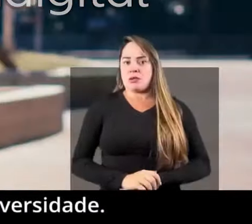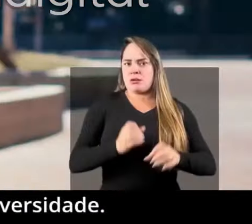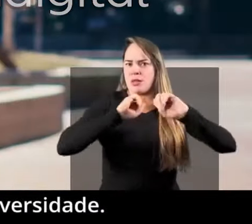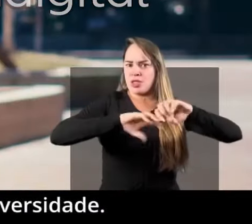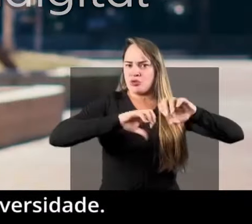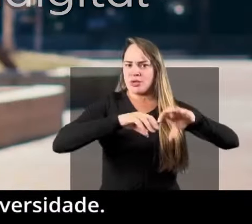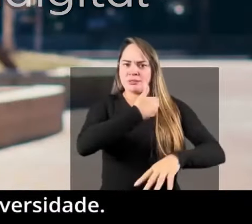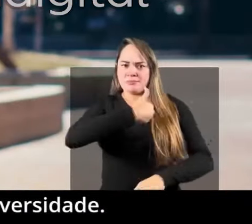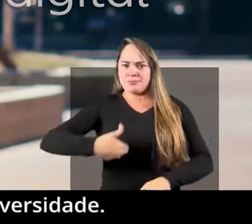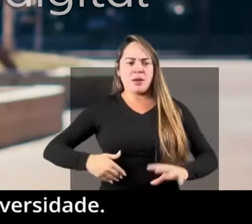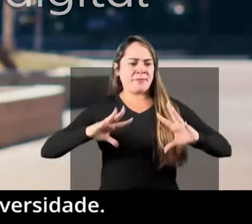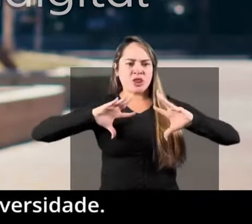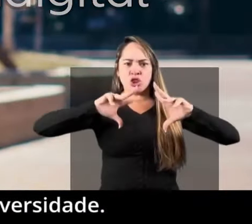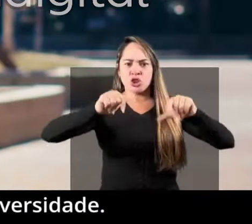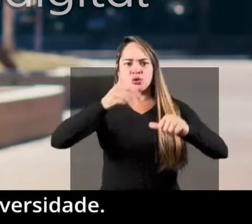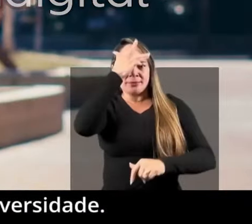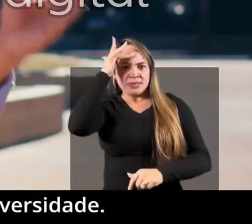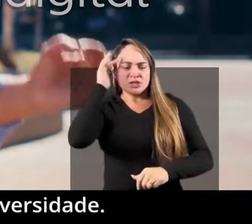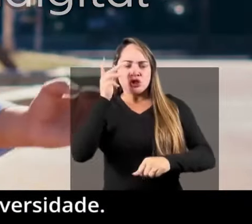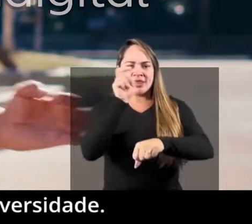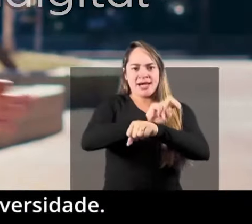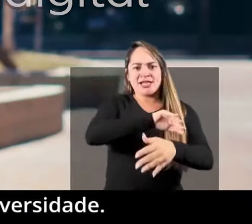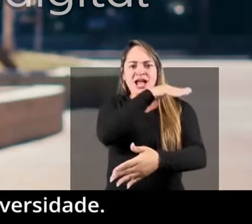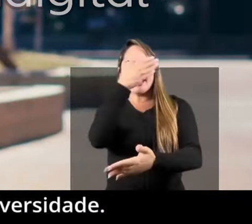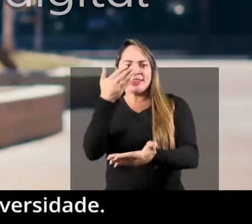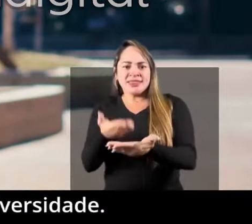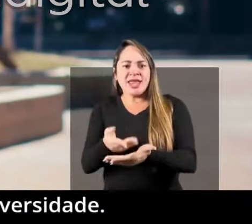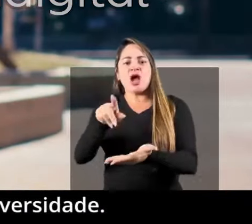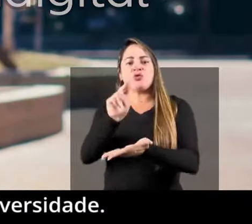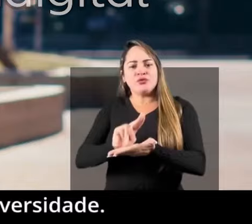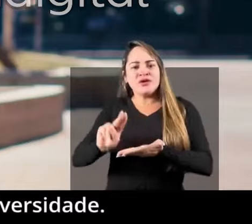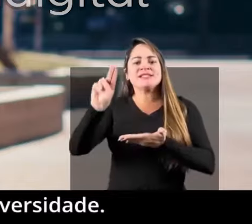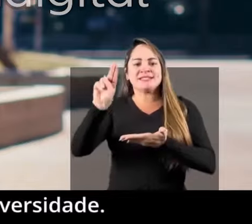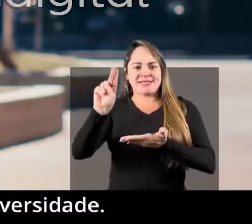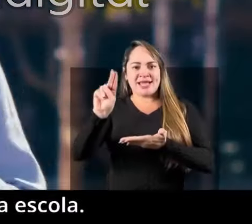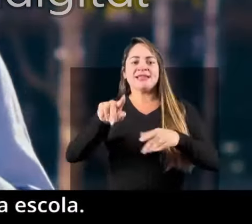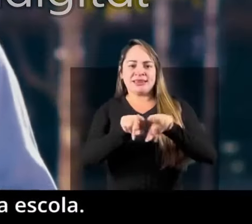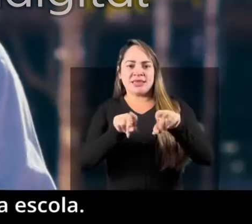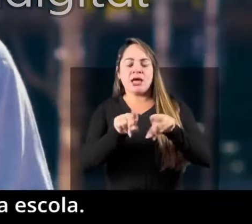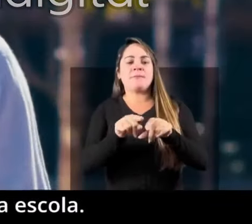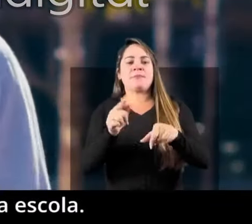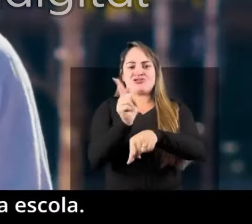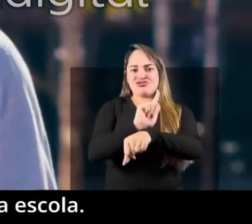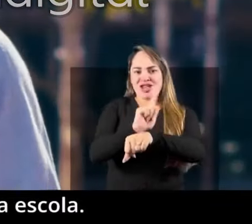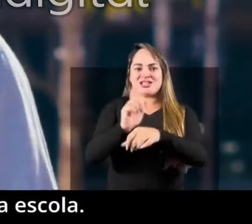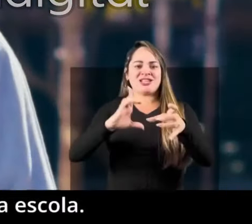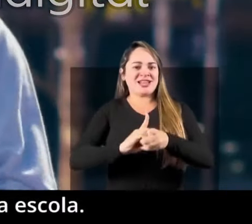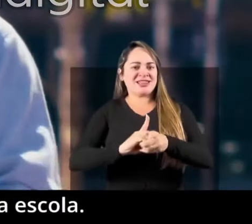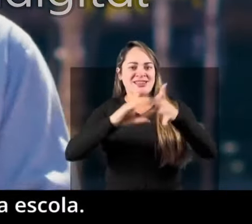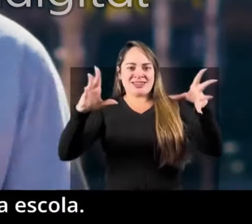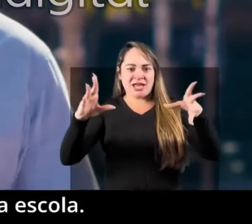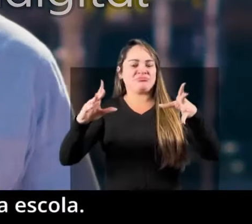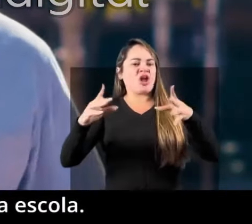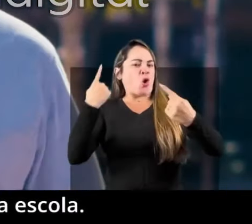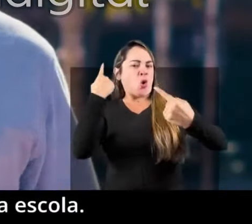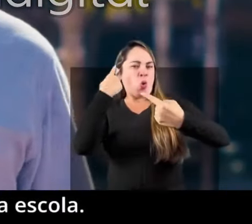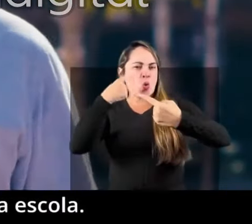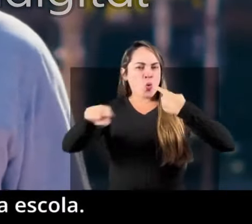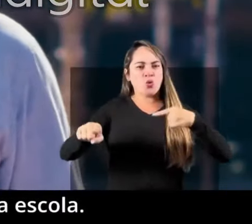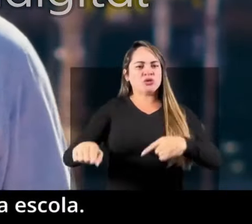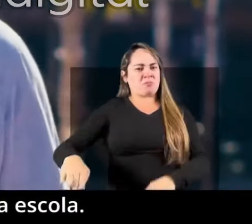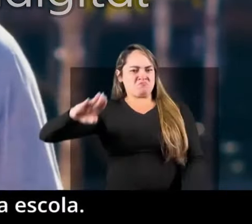Por educação pública para todos, da creche e a universidade, com gestão democrática, não a